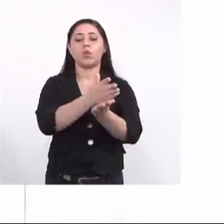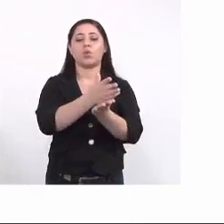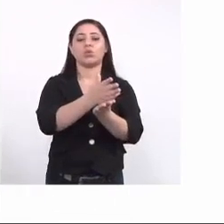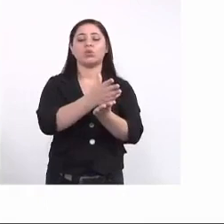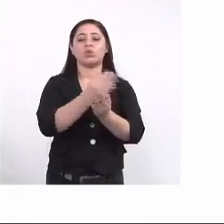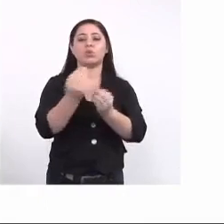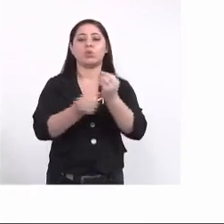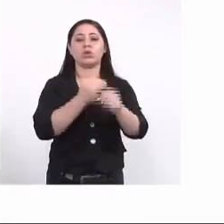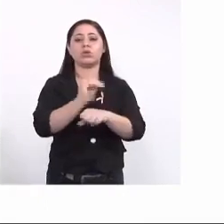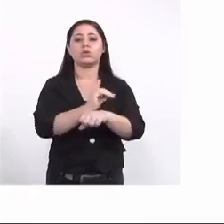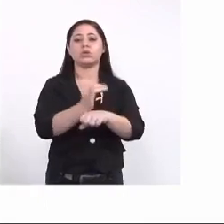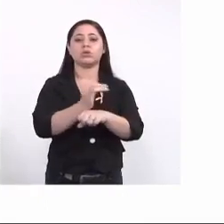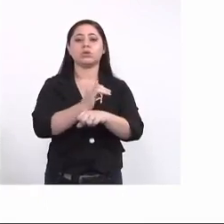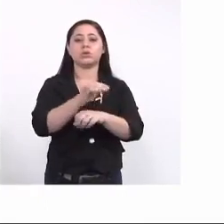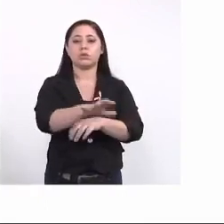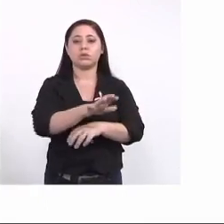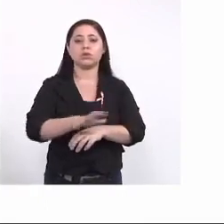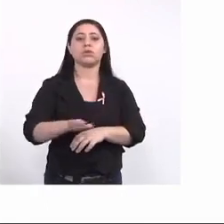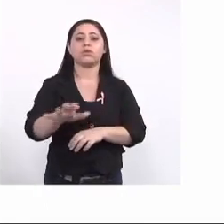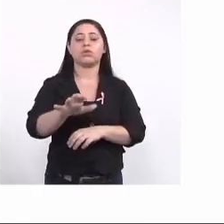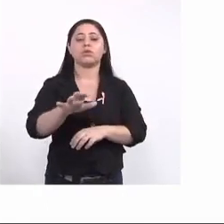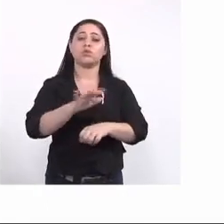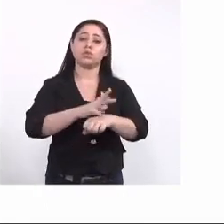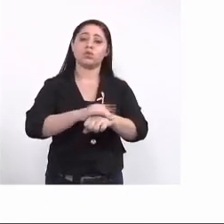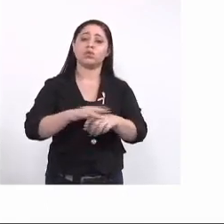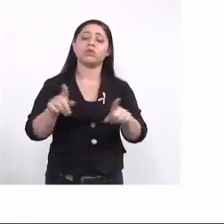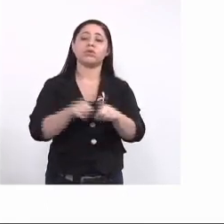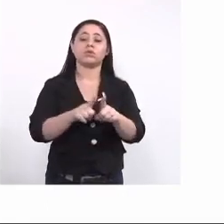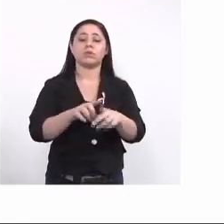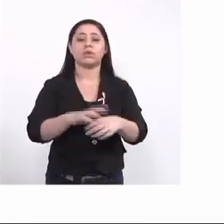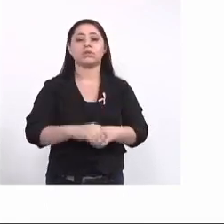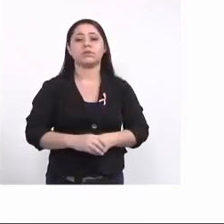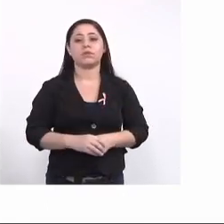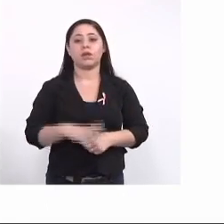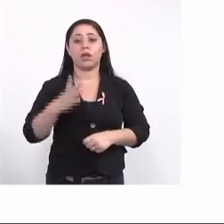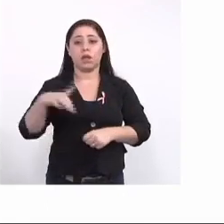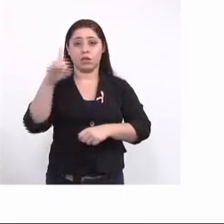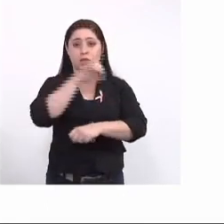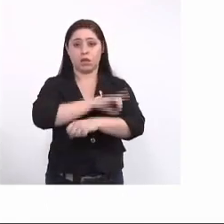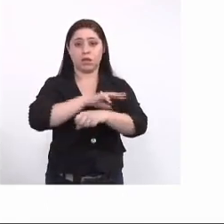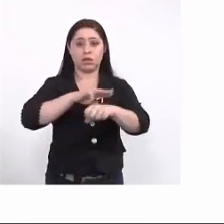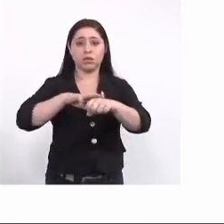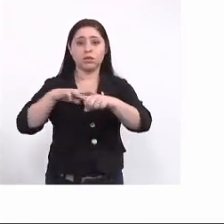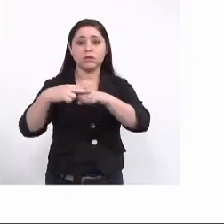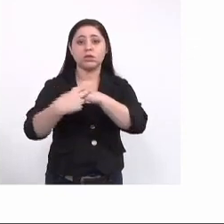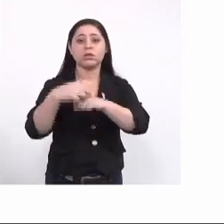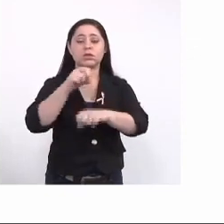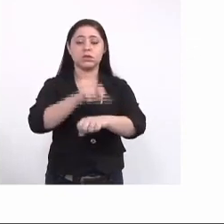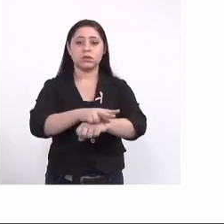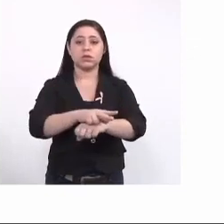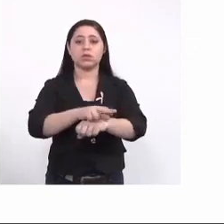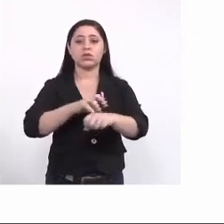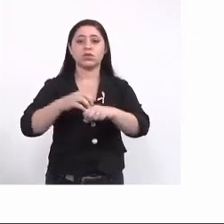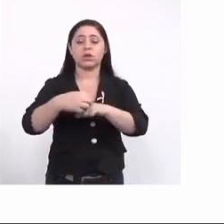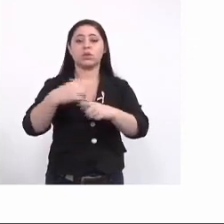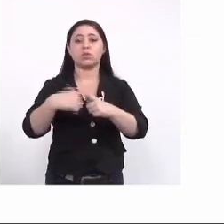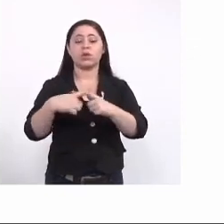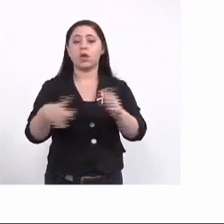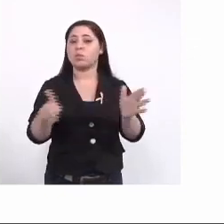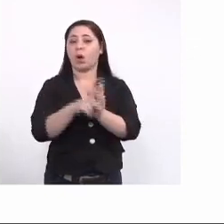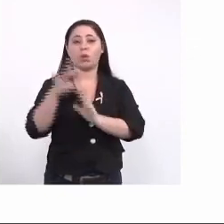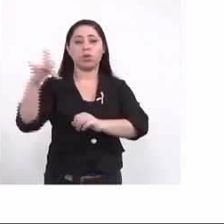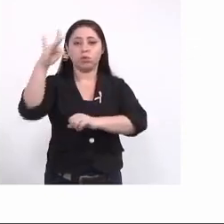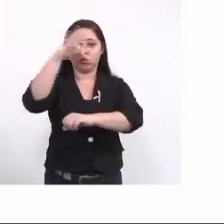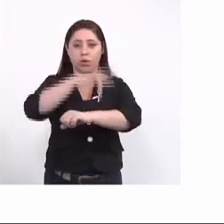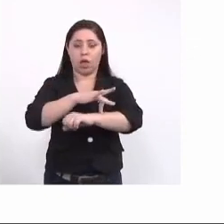diversas áreas e diversas doenças a dengue a zika e a chikungunya fica um pouco mais fácil porque é o mesmo vetor mas ela pode